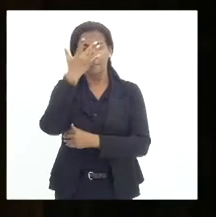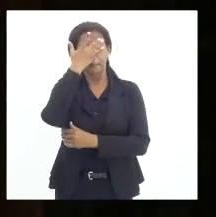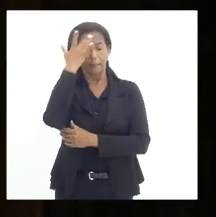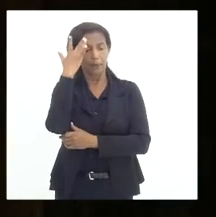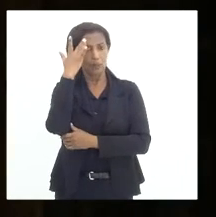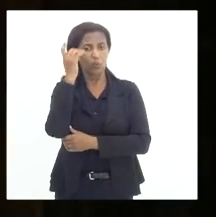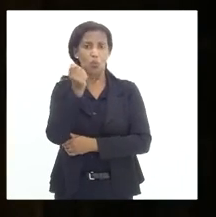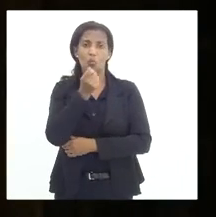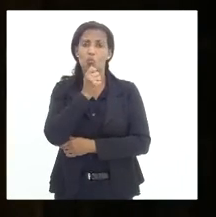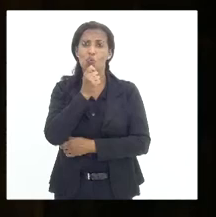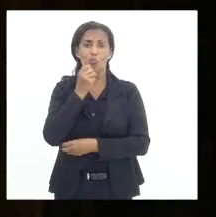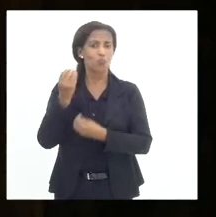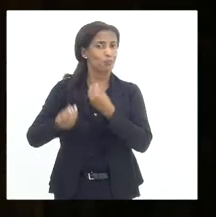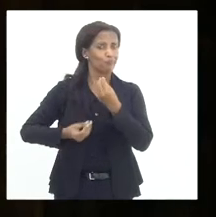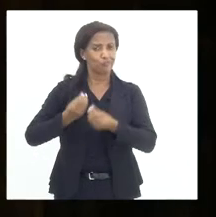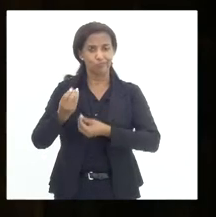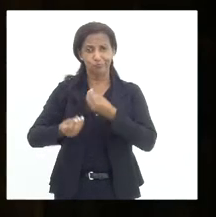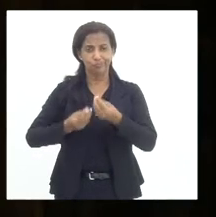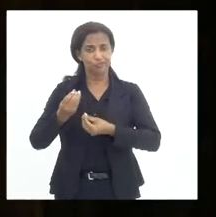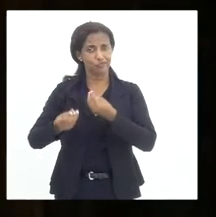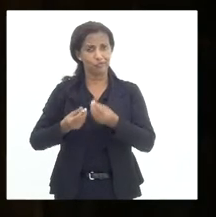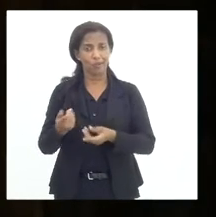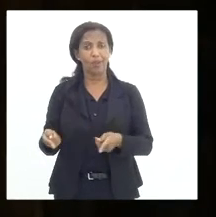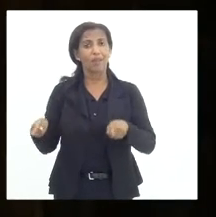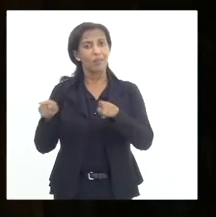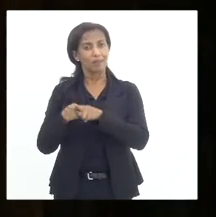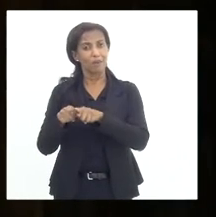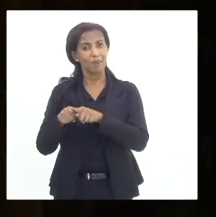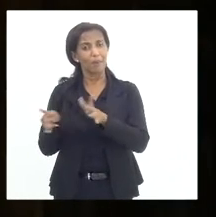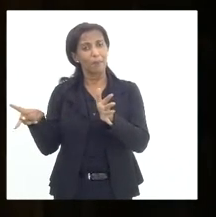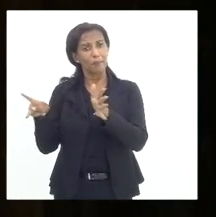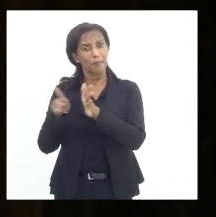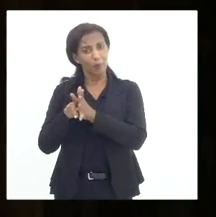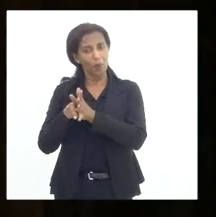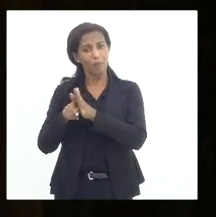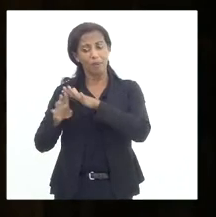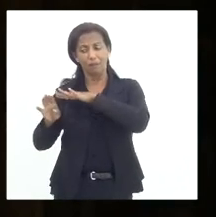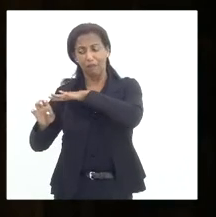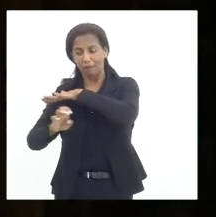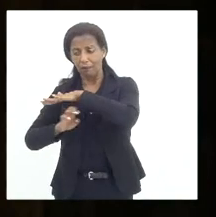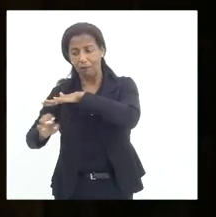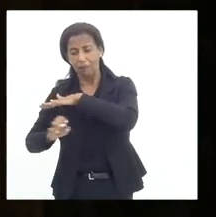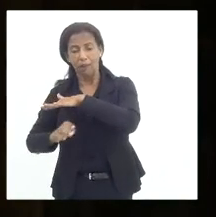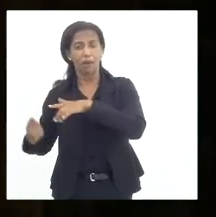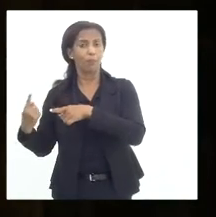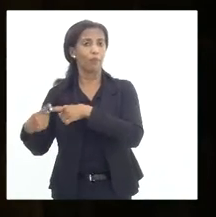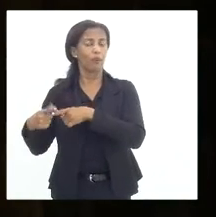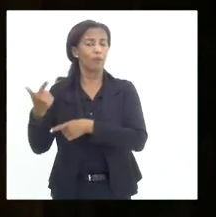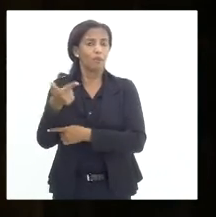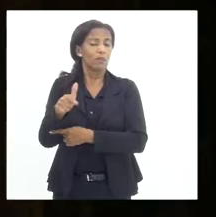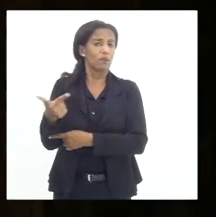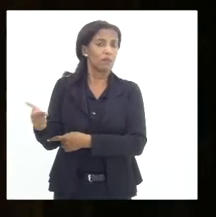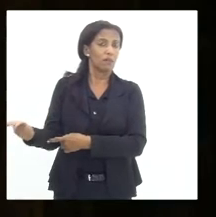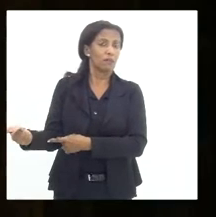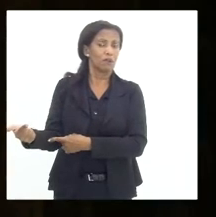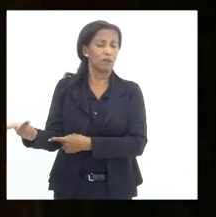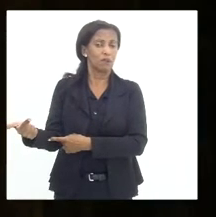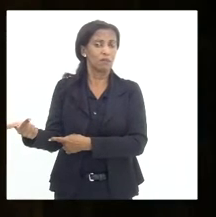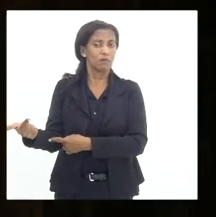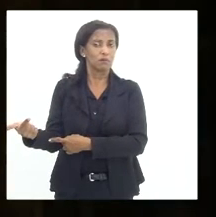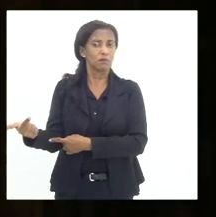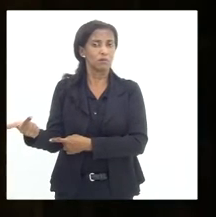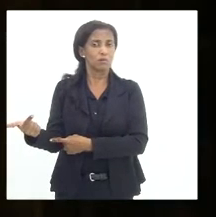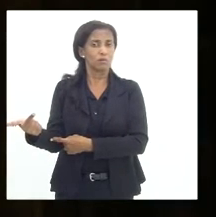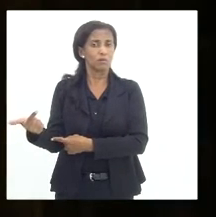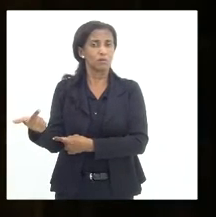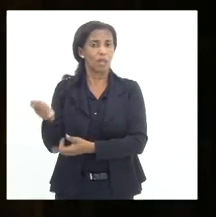são prejudicadas. E até as próprias companhias também o são, porque deixam de ter a respectiva